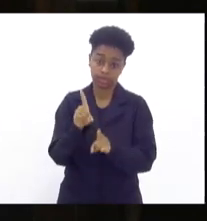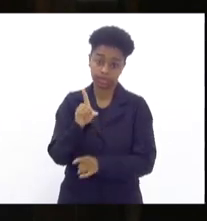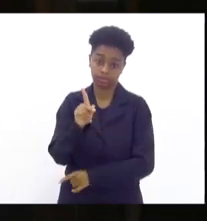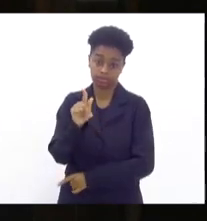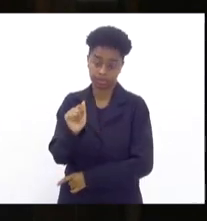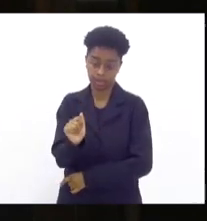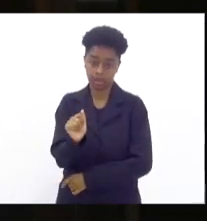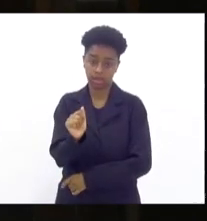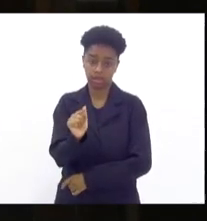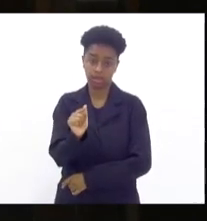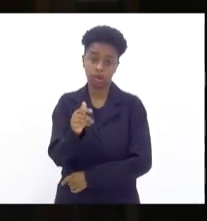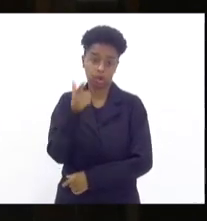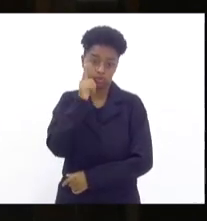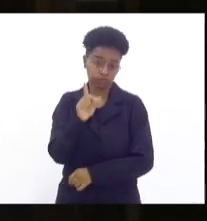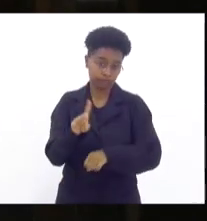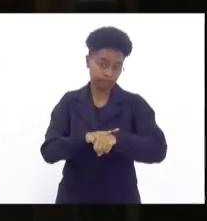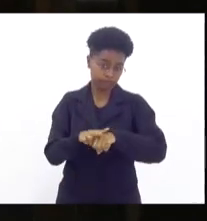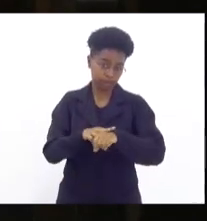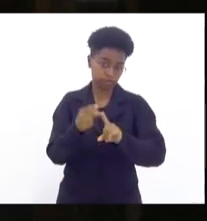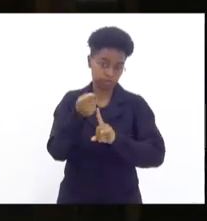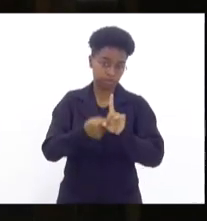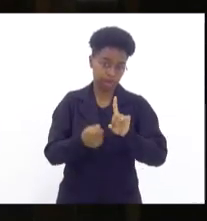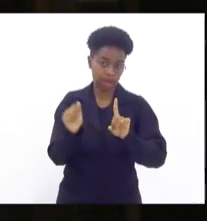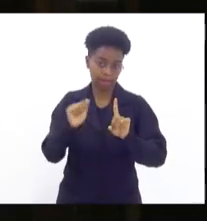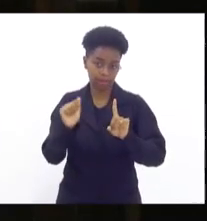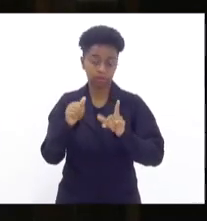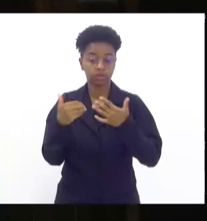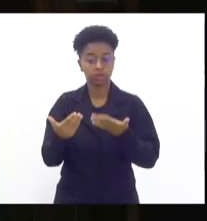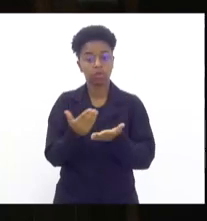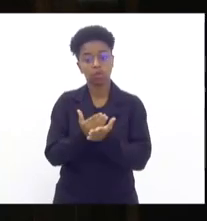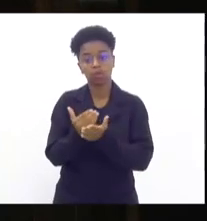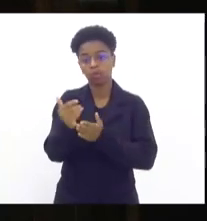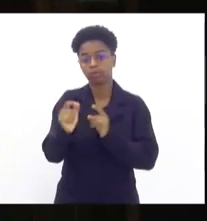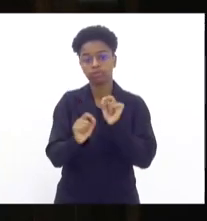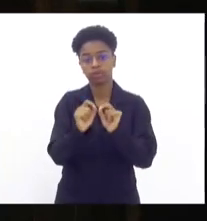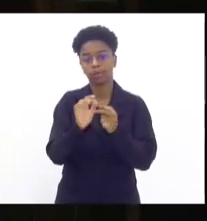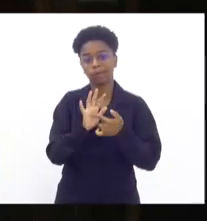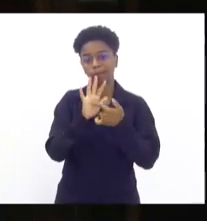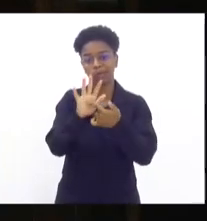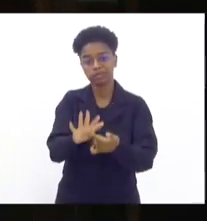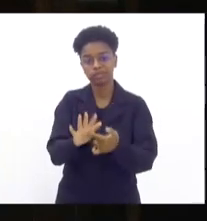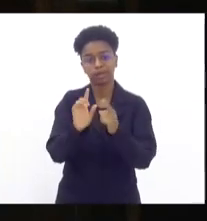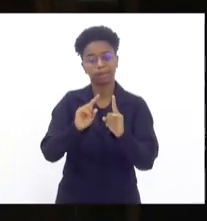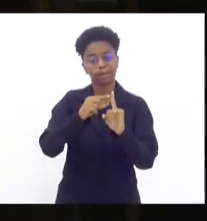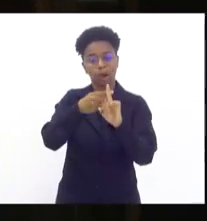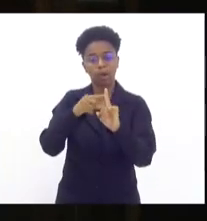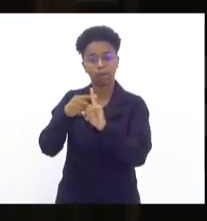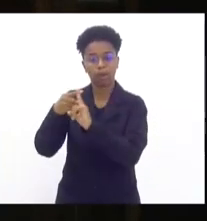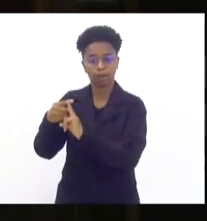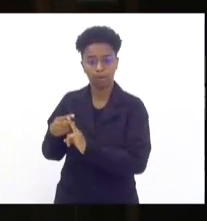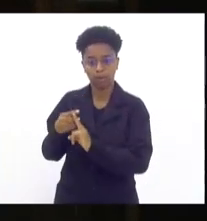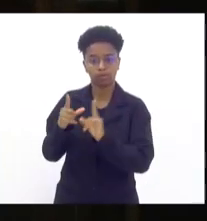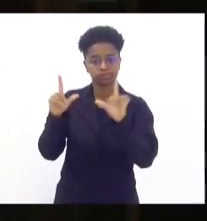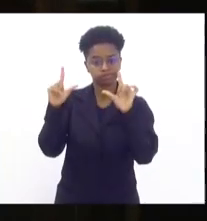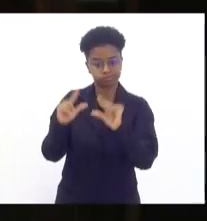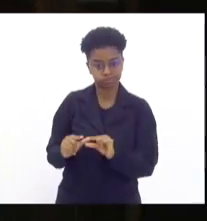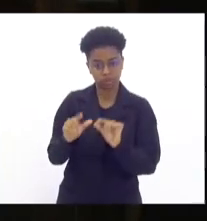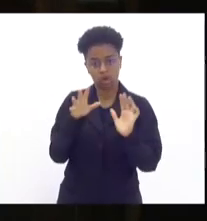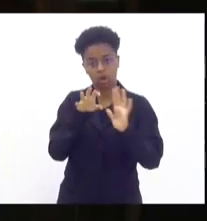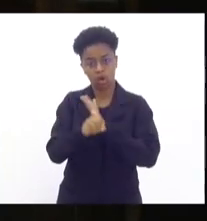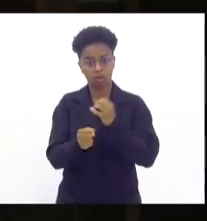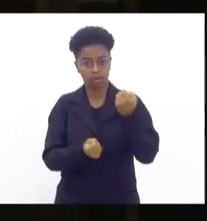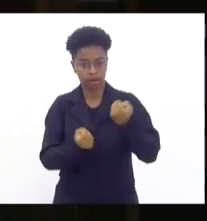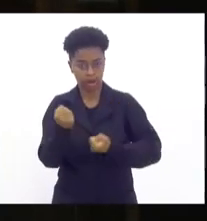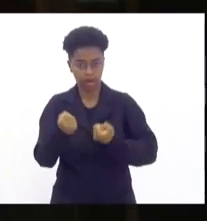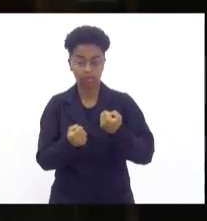no verde, no mês de abril. Então, já começamos a dar frutos também no roubo de carga. Obviamente, a gente tem que